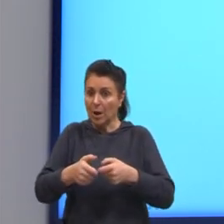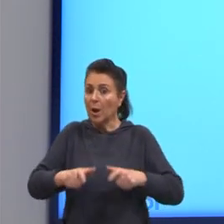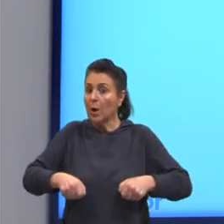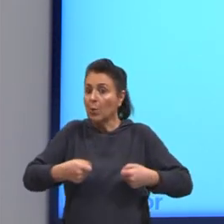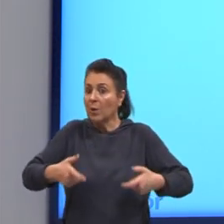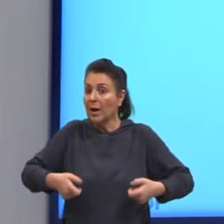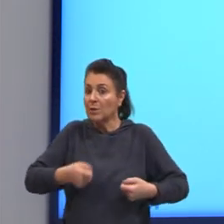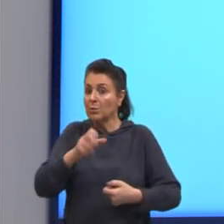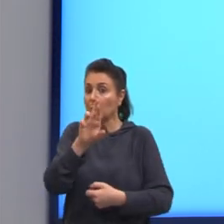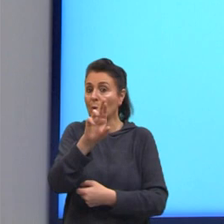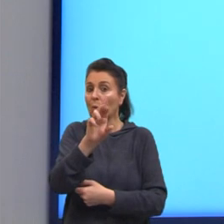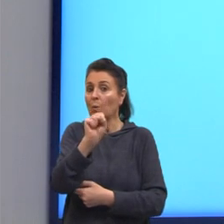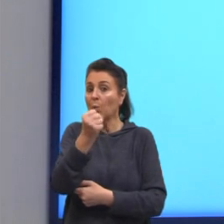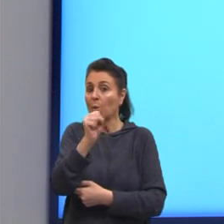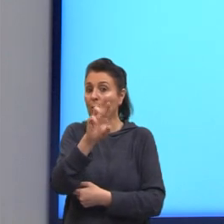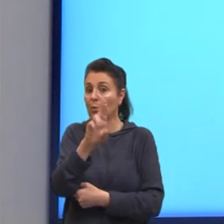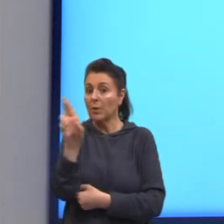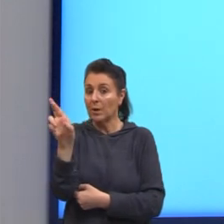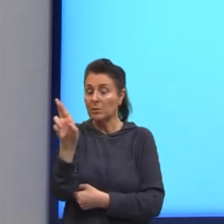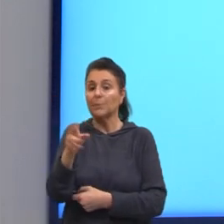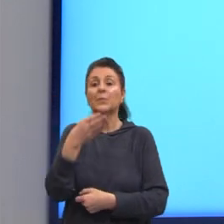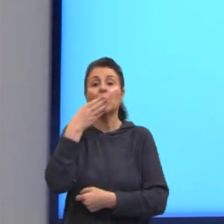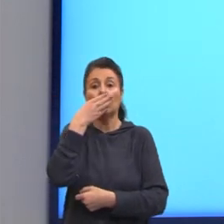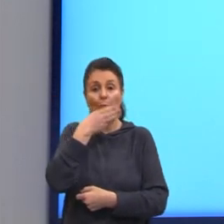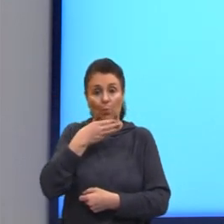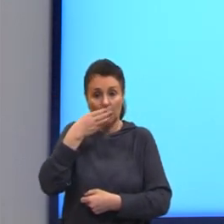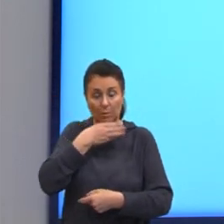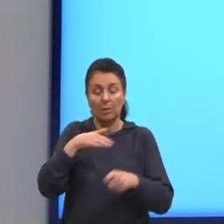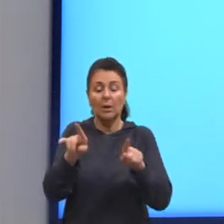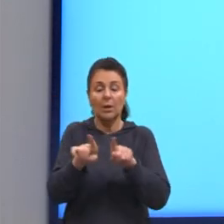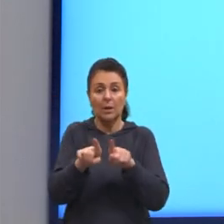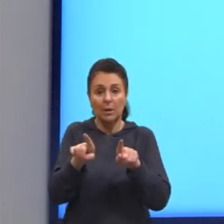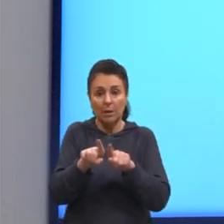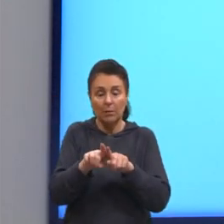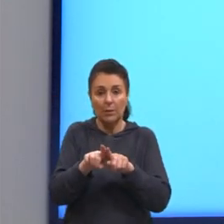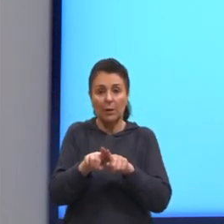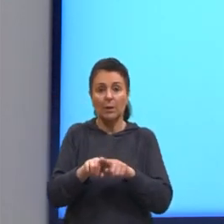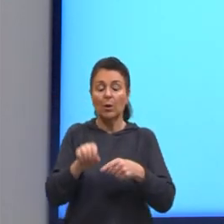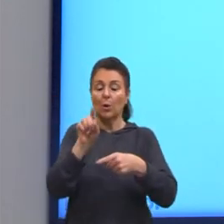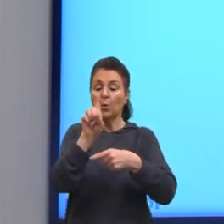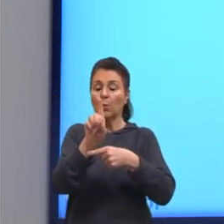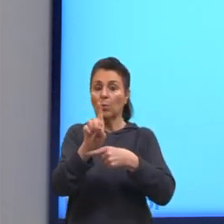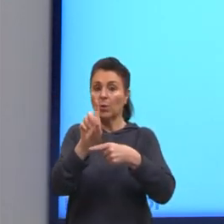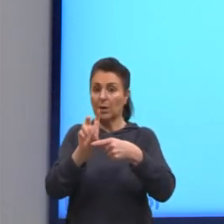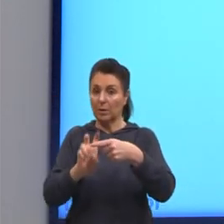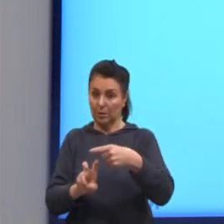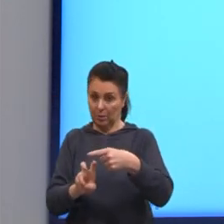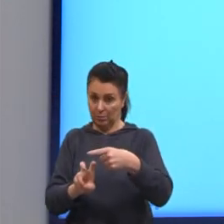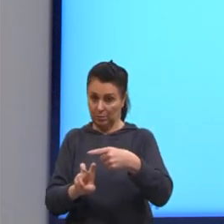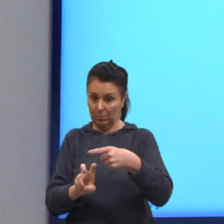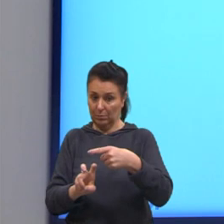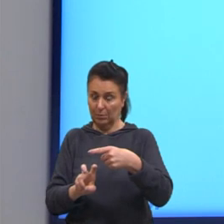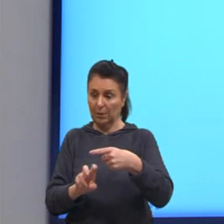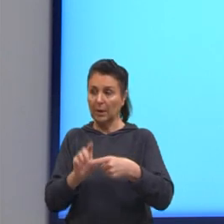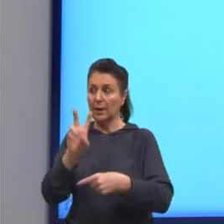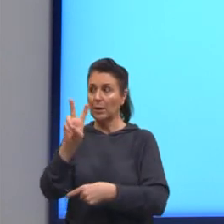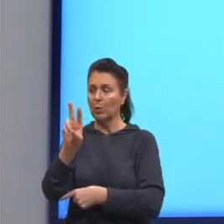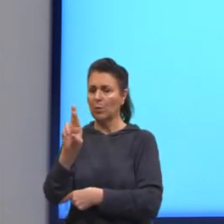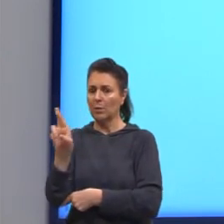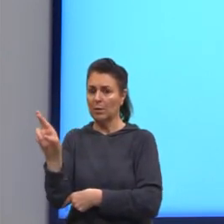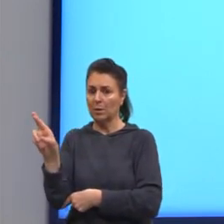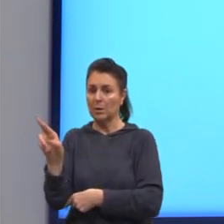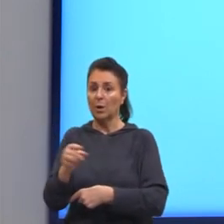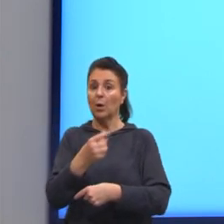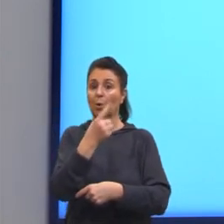O mesmo nós vamos fazer para o açúcar, mas o açúcar é 1 quinto de 2 reais. Então, 1